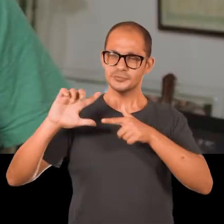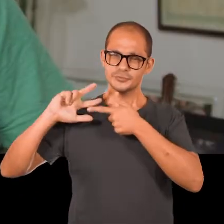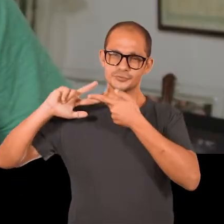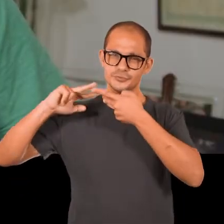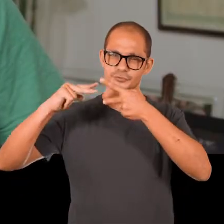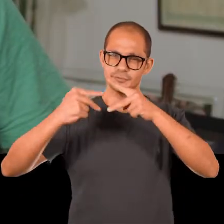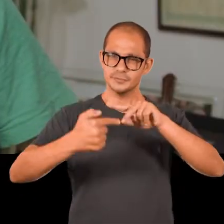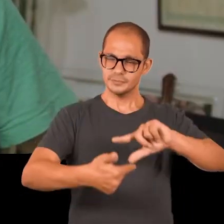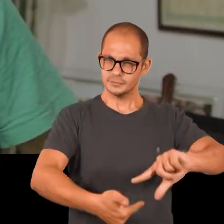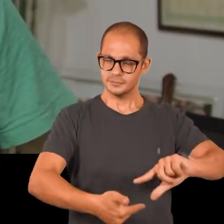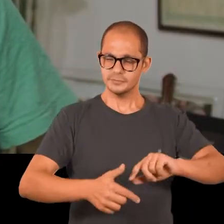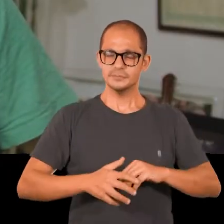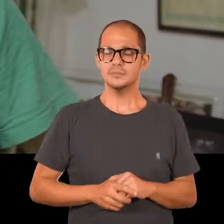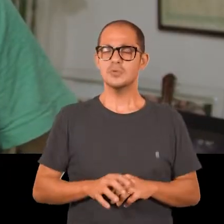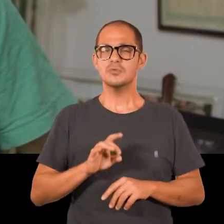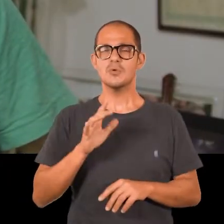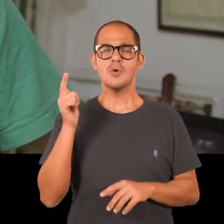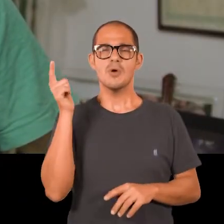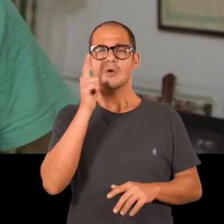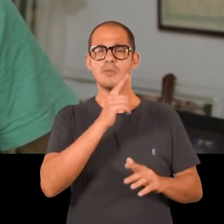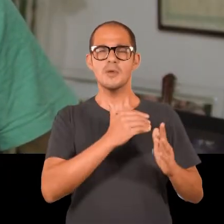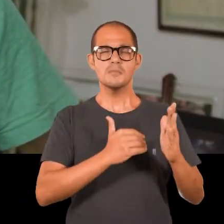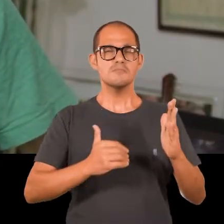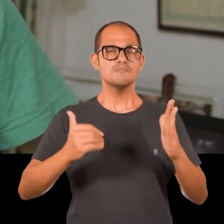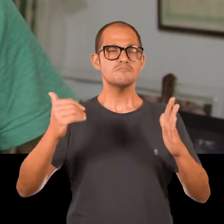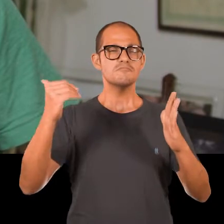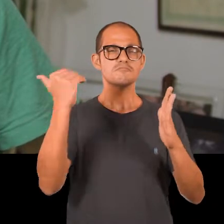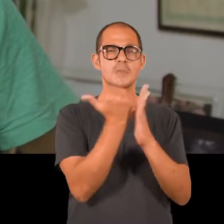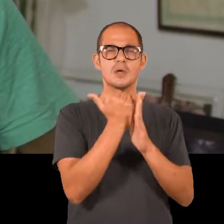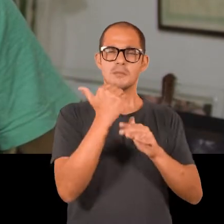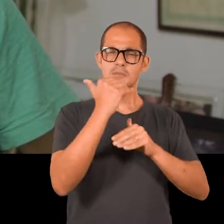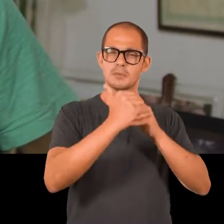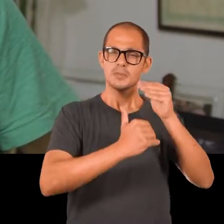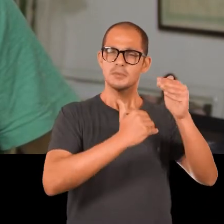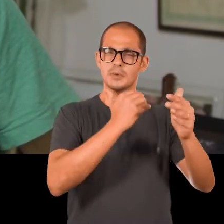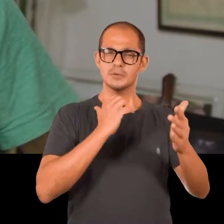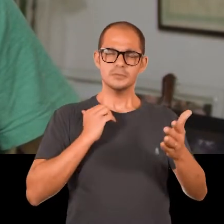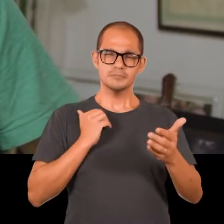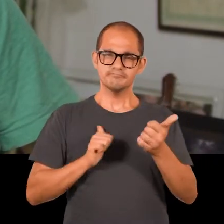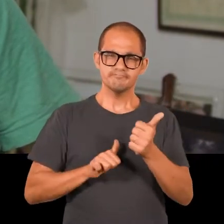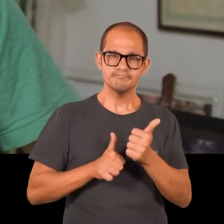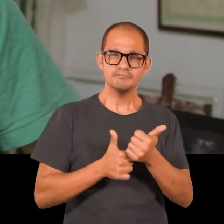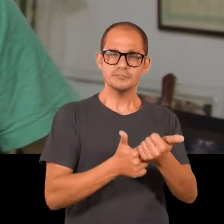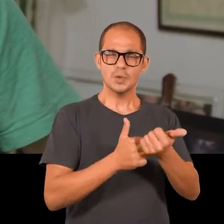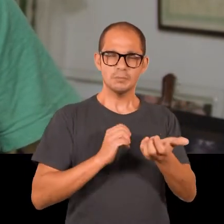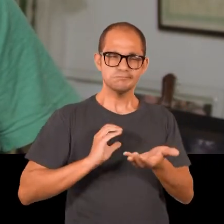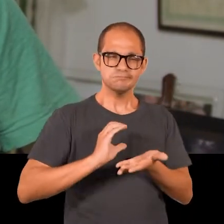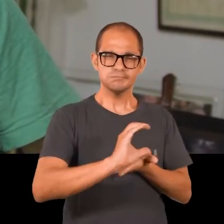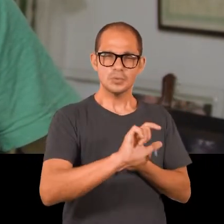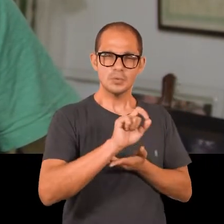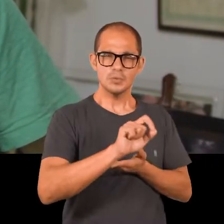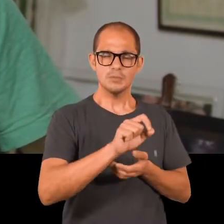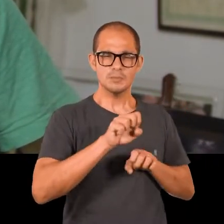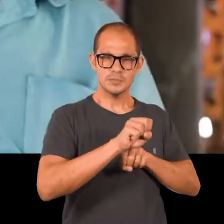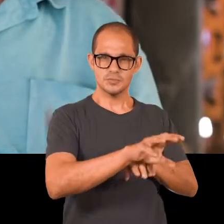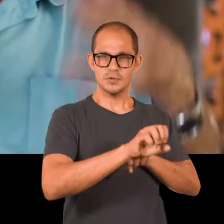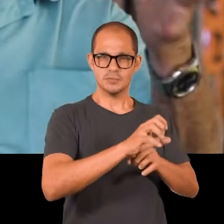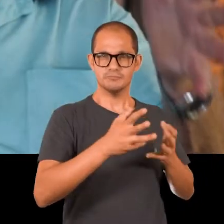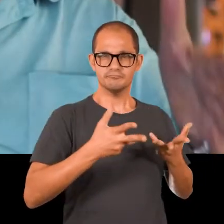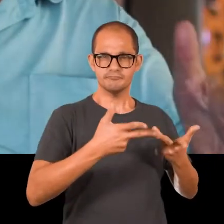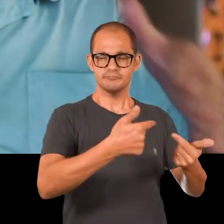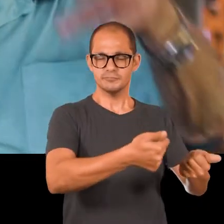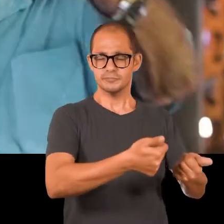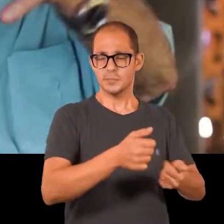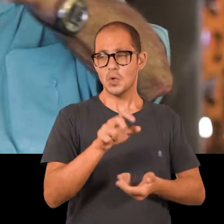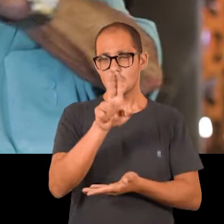Um país só consegue alcançar o desenvolvimento quando investe fortemente em educação de qualidade. As